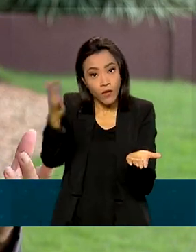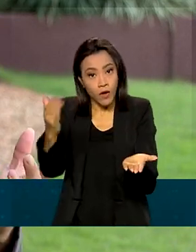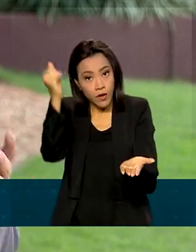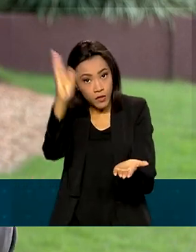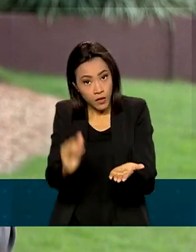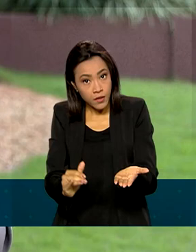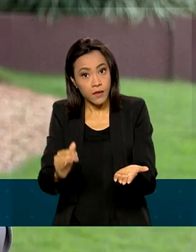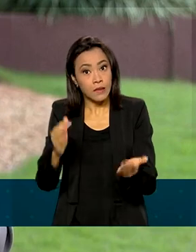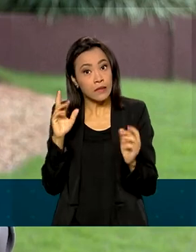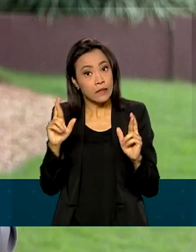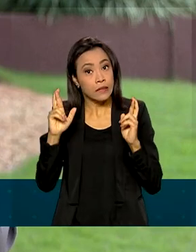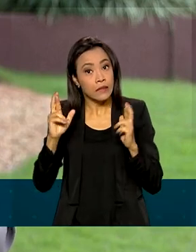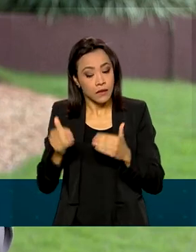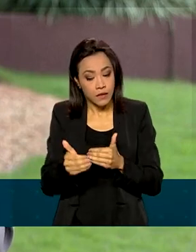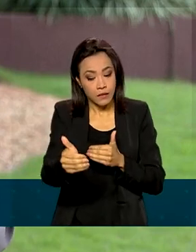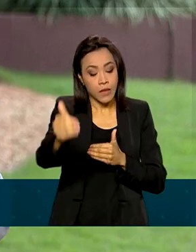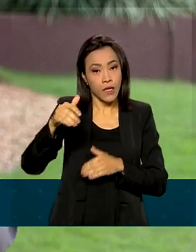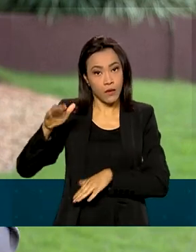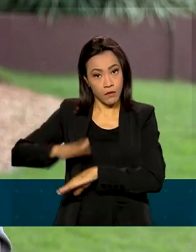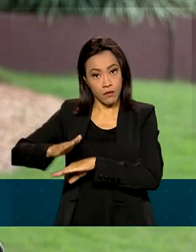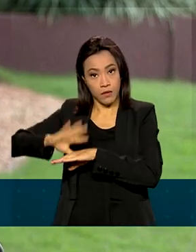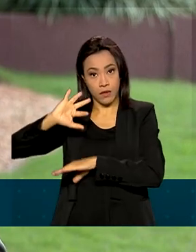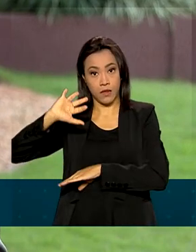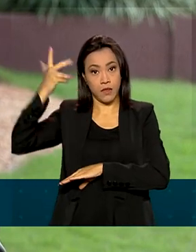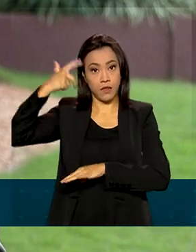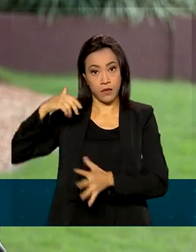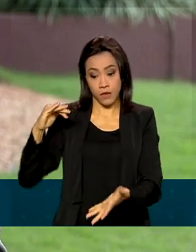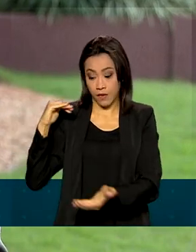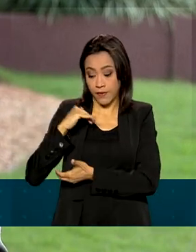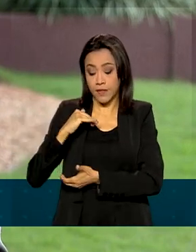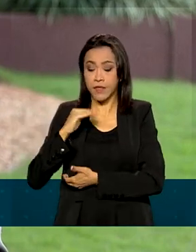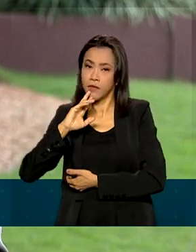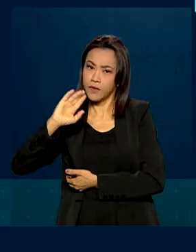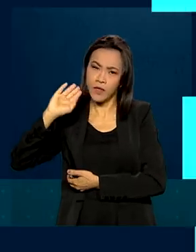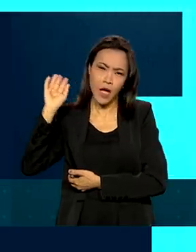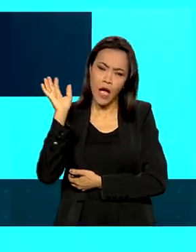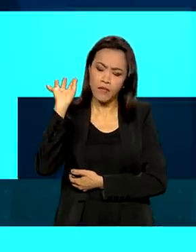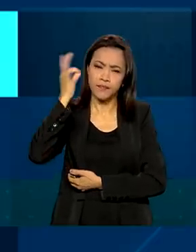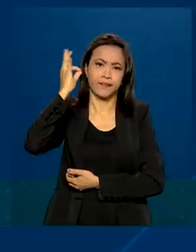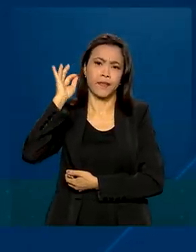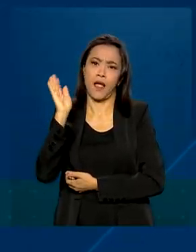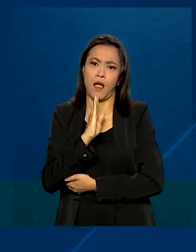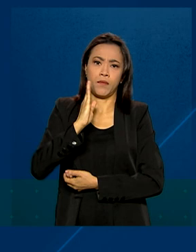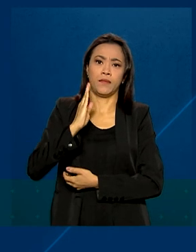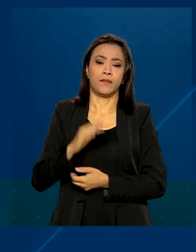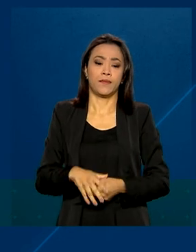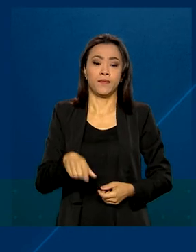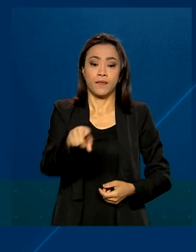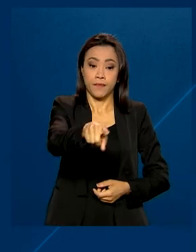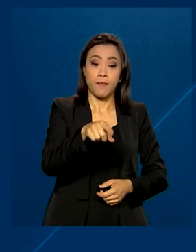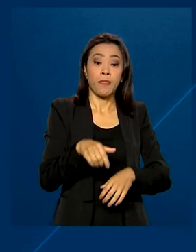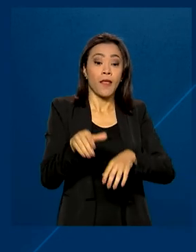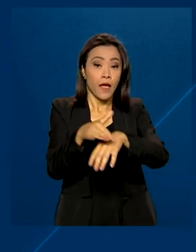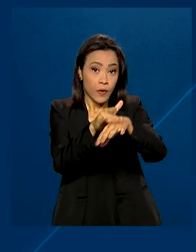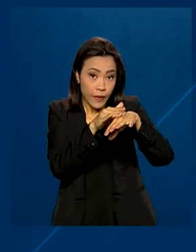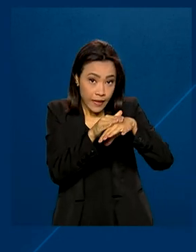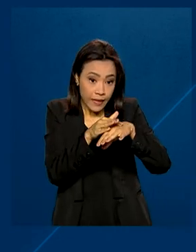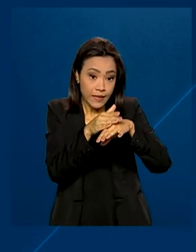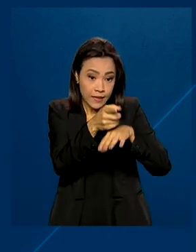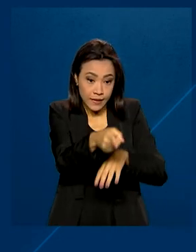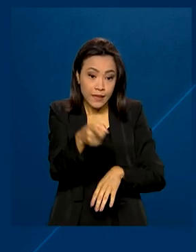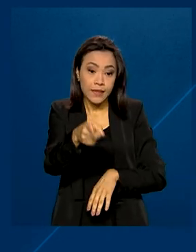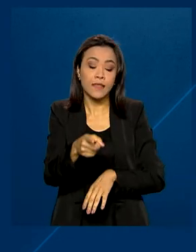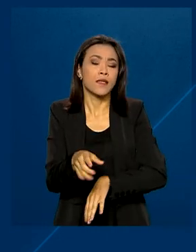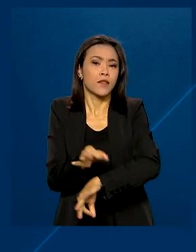expectativa é que com a decisão da Anvisa esse processo fique mais rápido. A varíola dos macacos é transmitida quando há